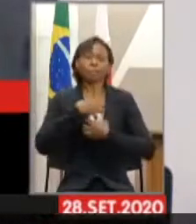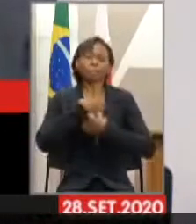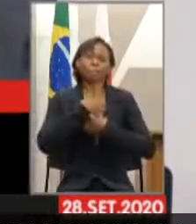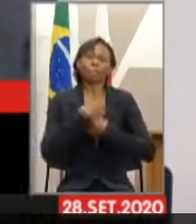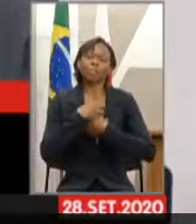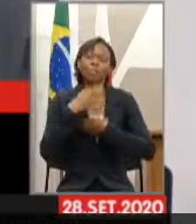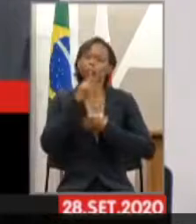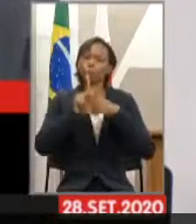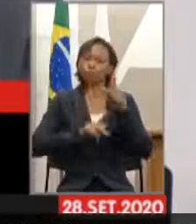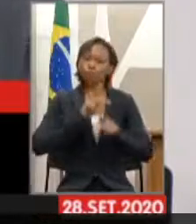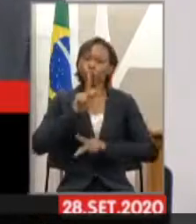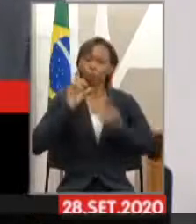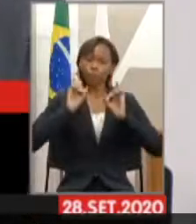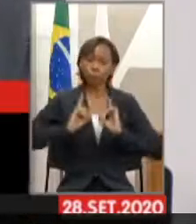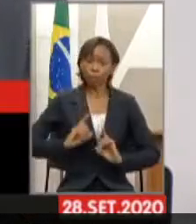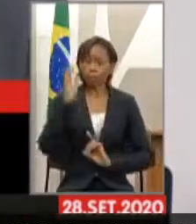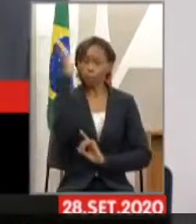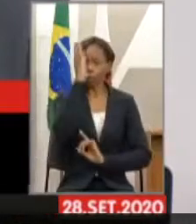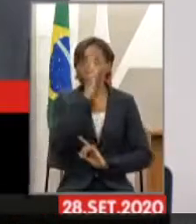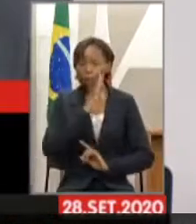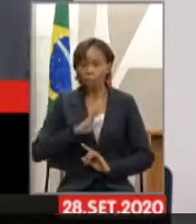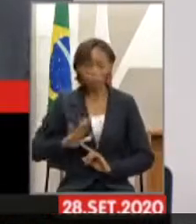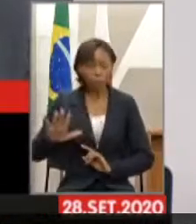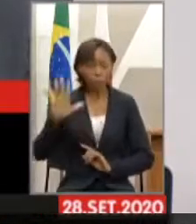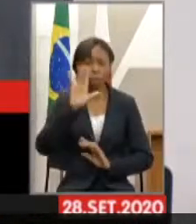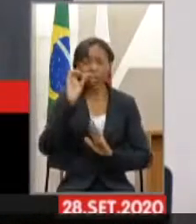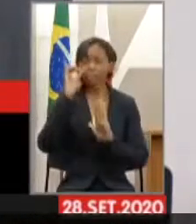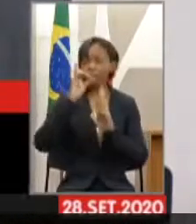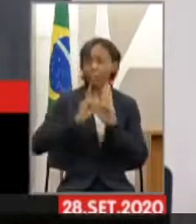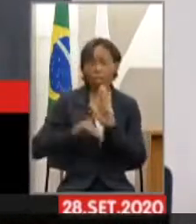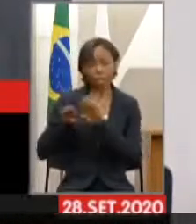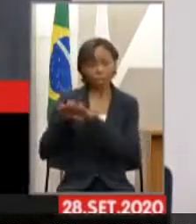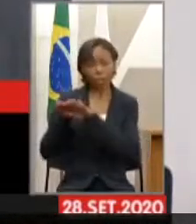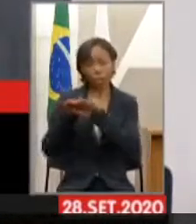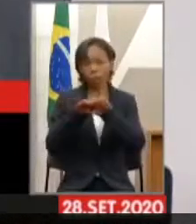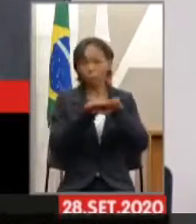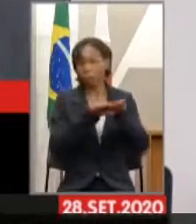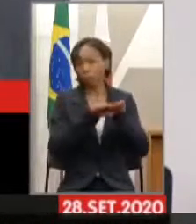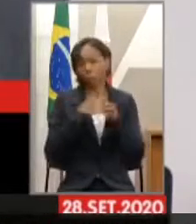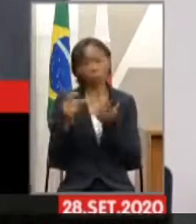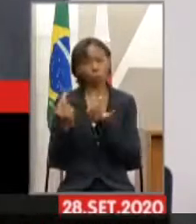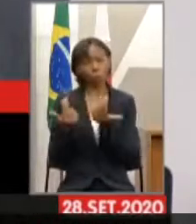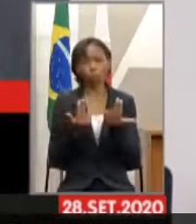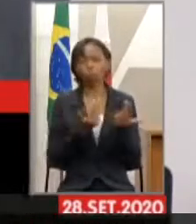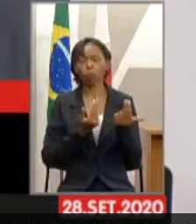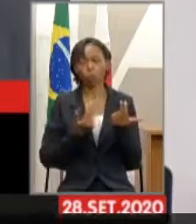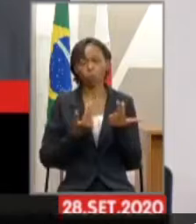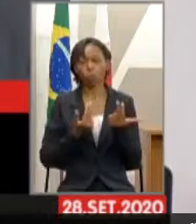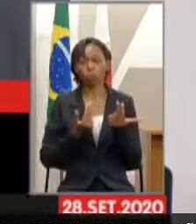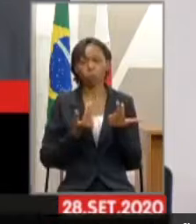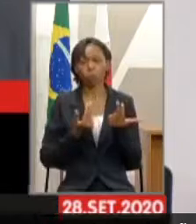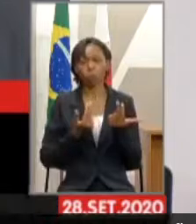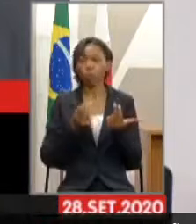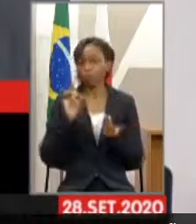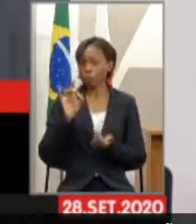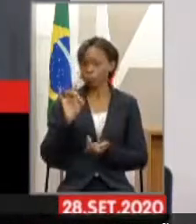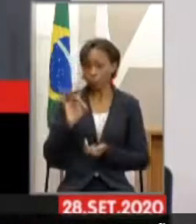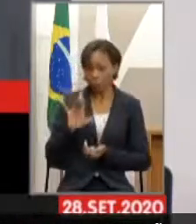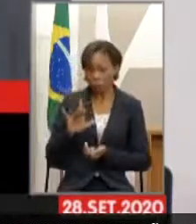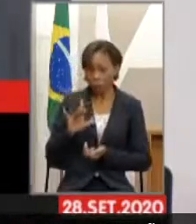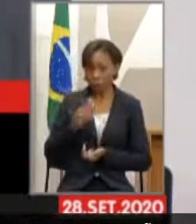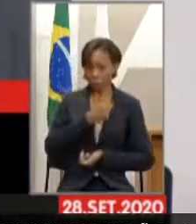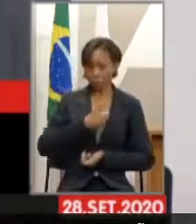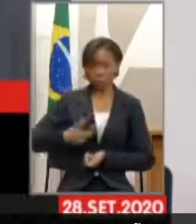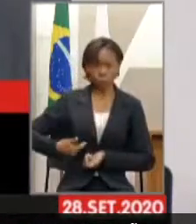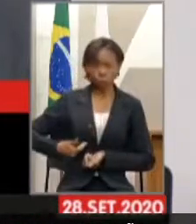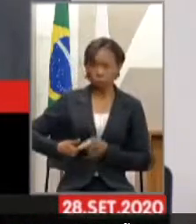todos os direitos. São brasileiros, são iguais a todos. Então, é preciso que não só o Estado, mas a